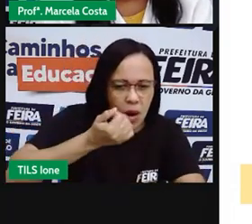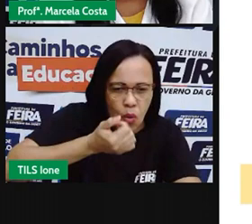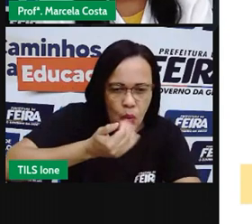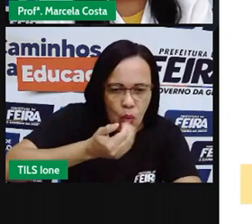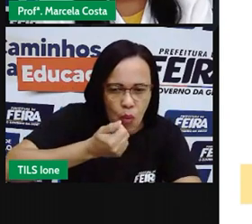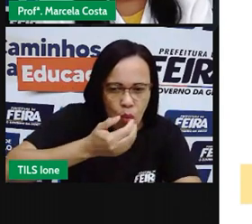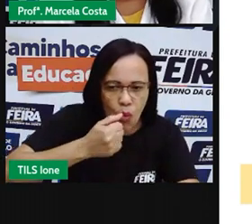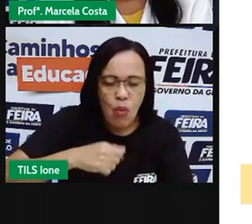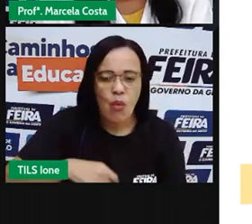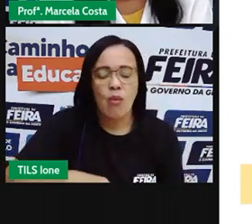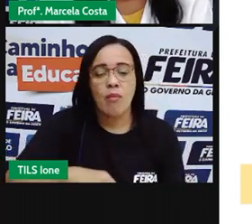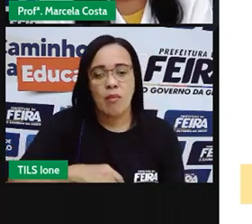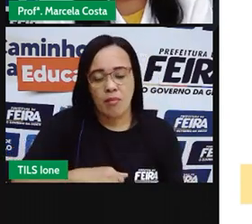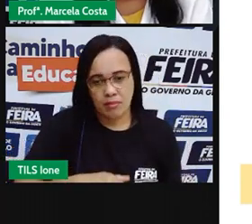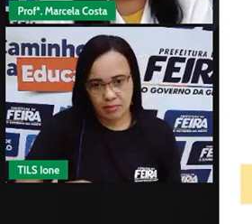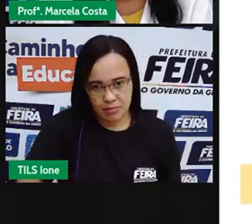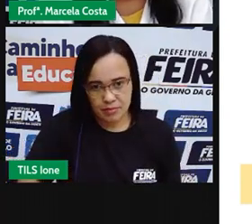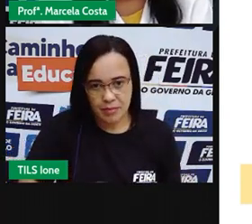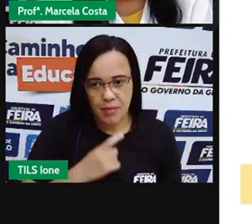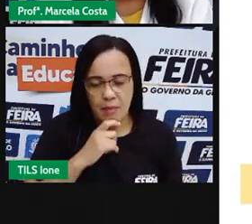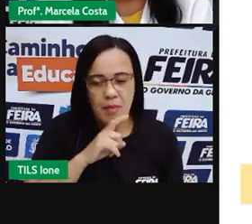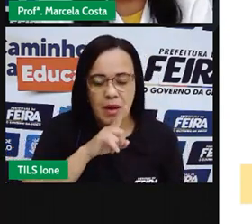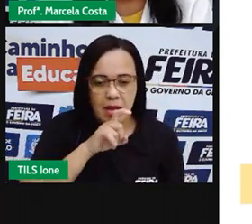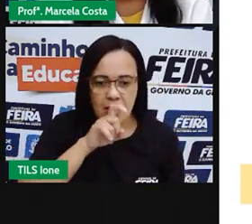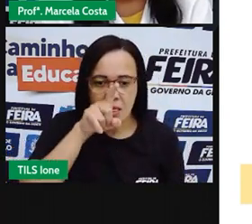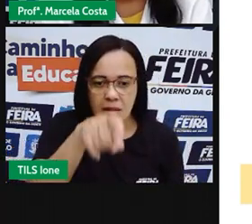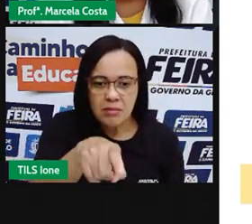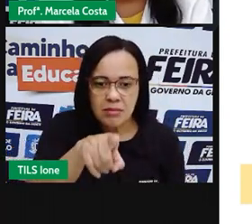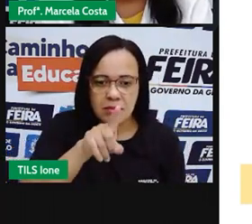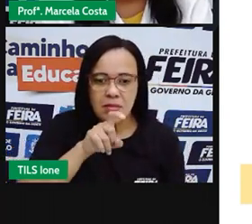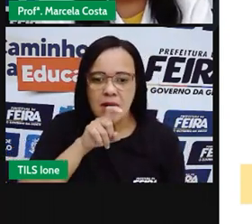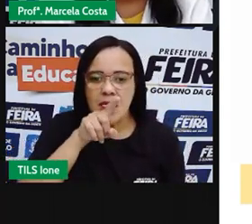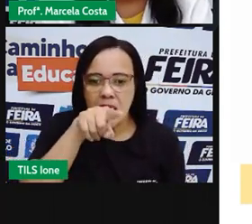É um animal tamanduá.